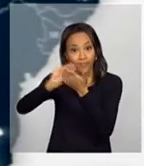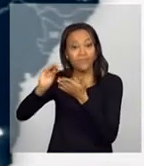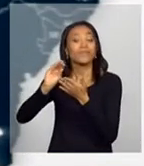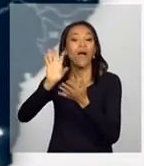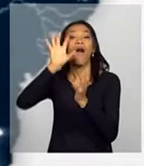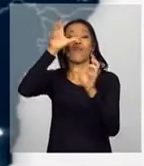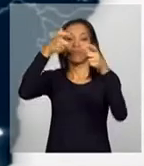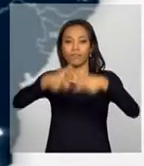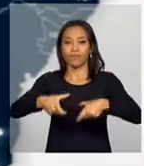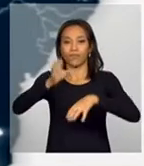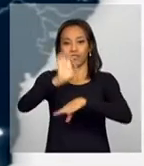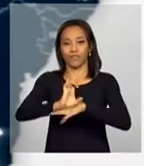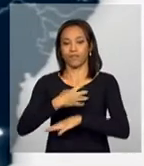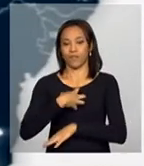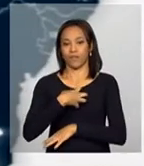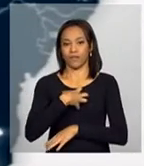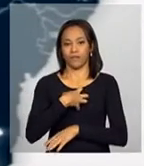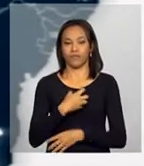Bahia.